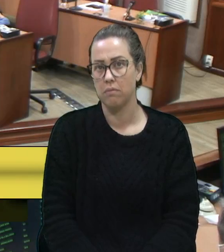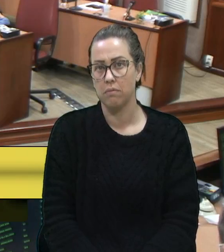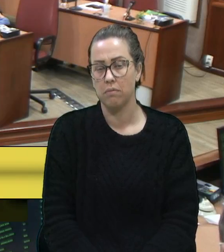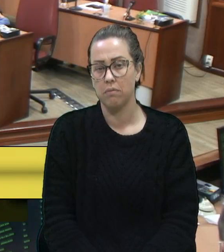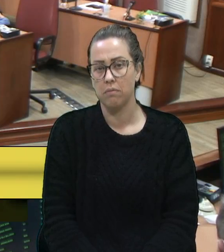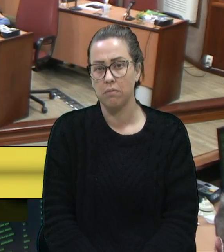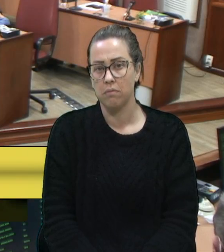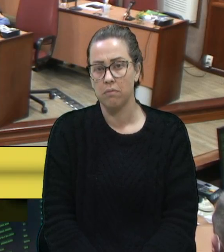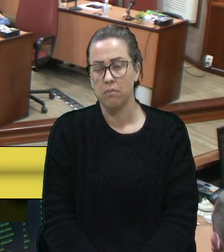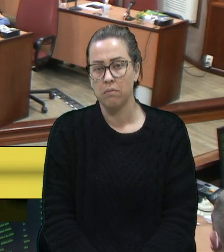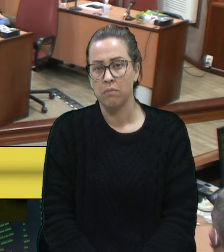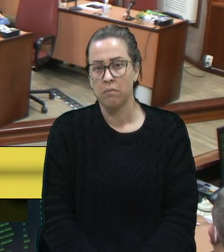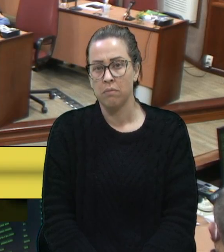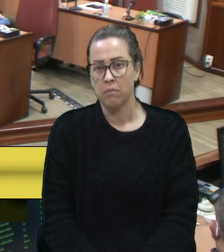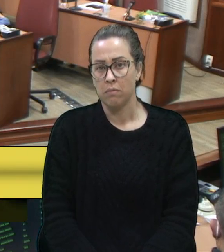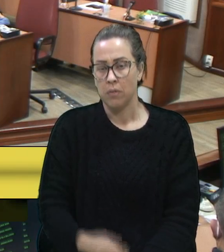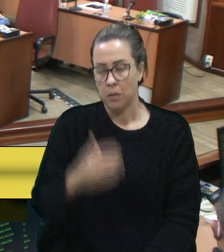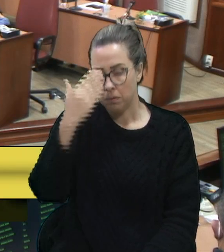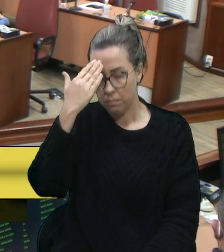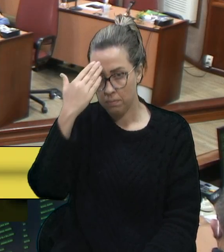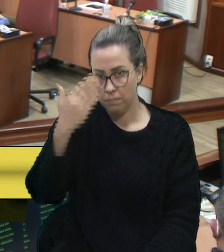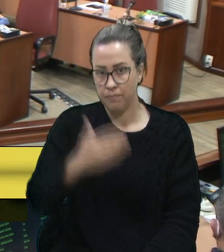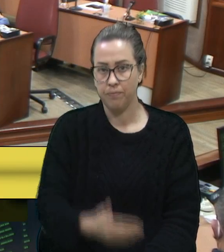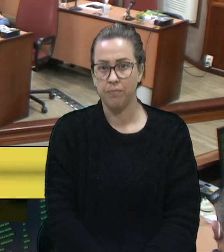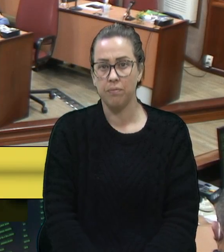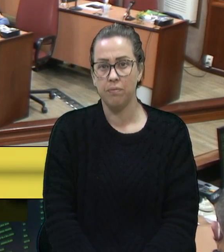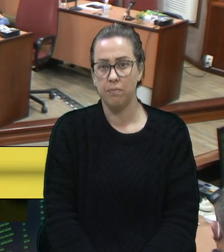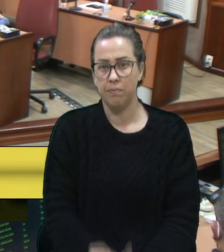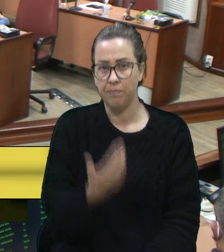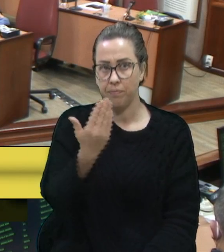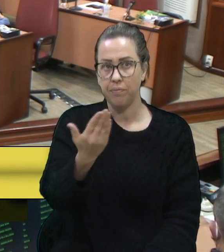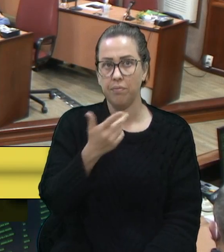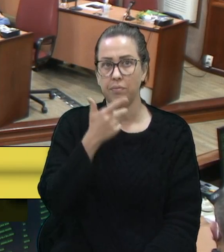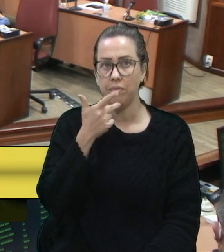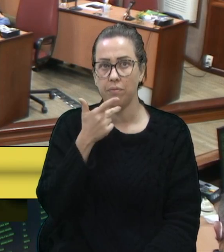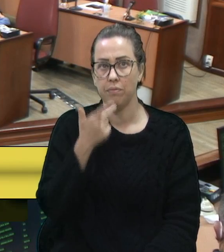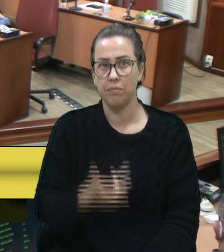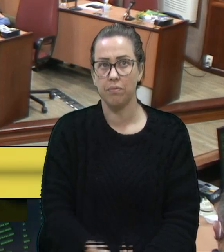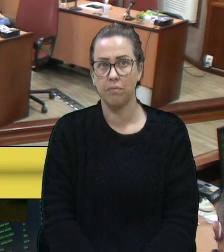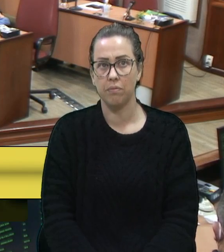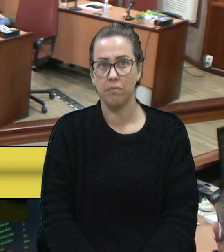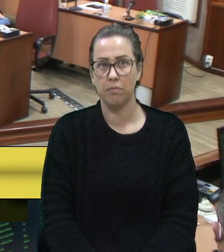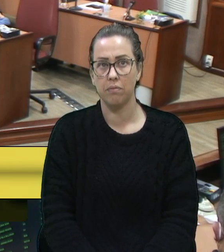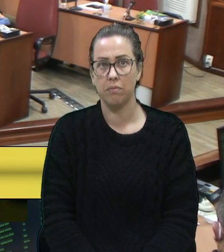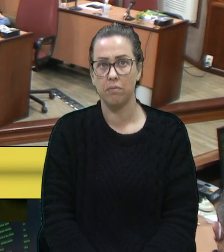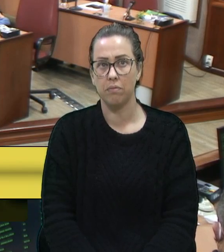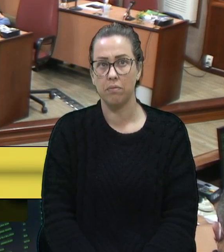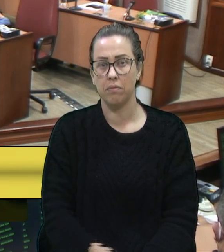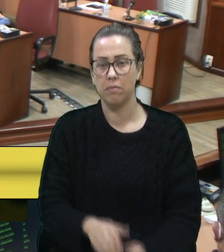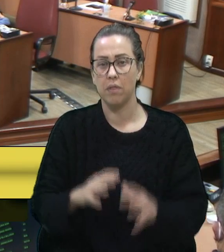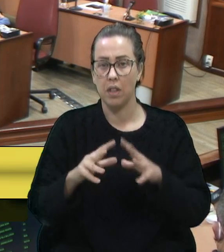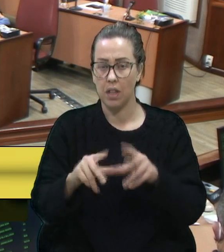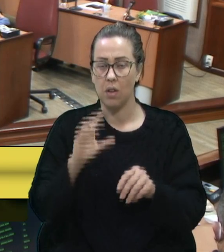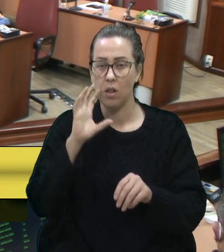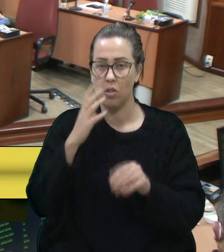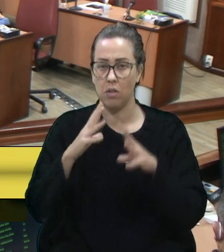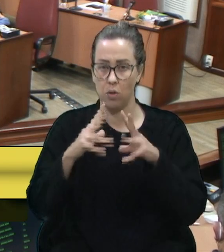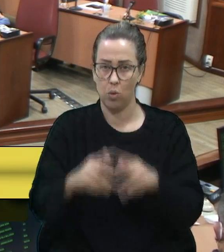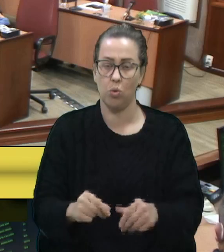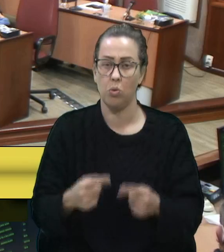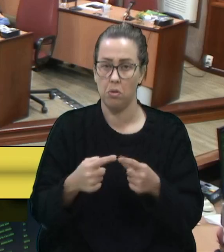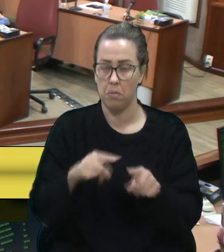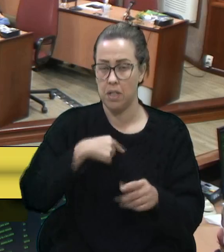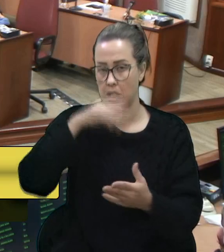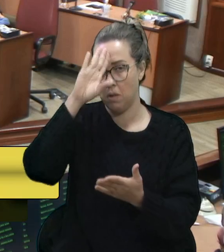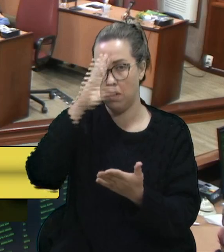Obrigado, vereador Valim, pela parte. Como o senhor diz aí, talvez não vá resolver tudo, mas eu tenho certeza